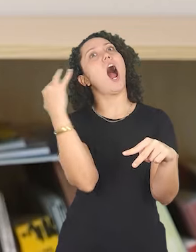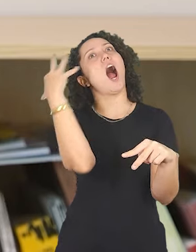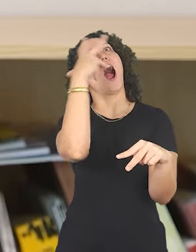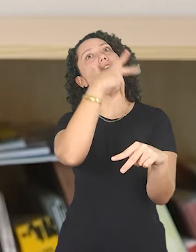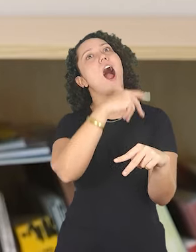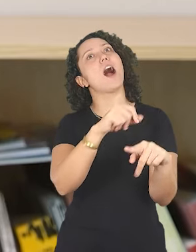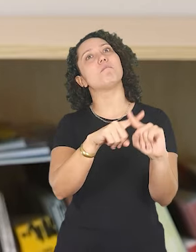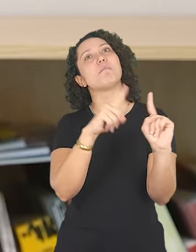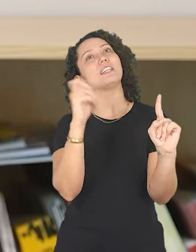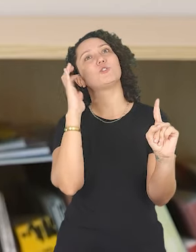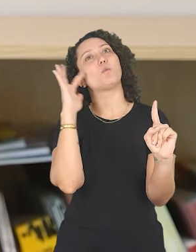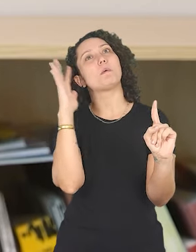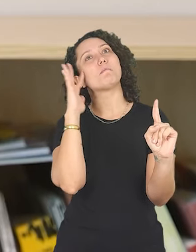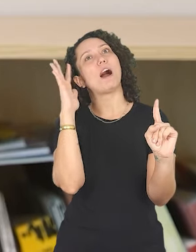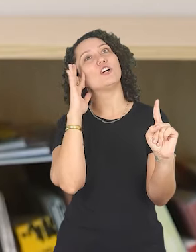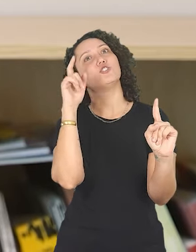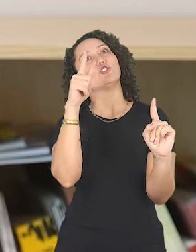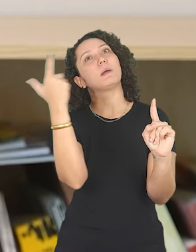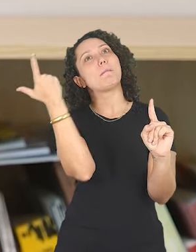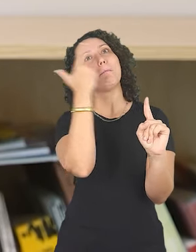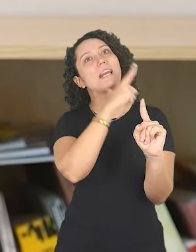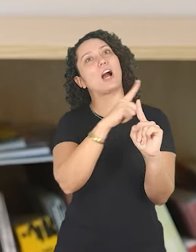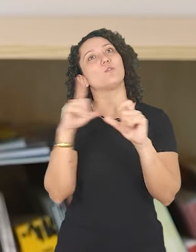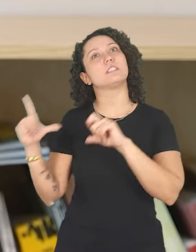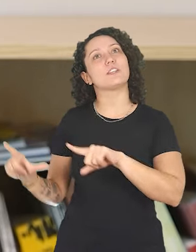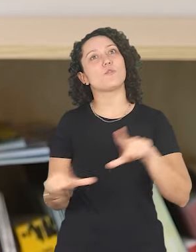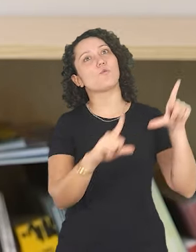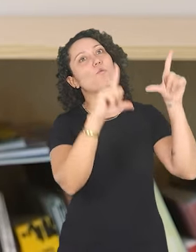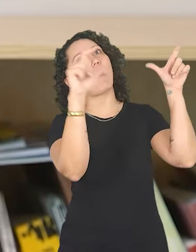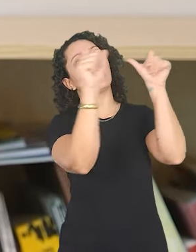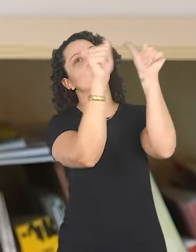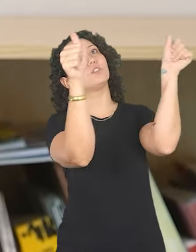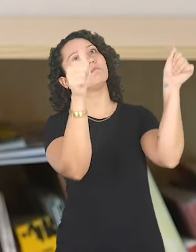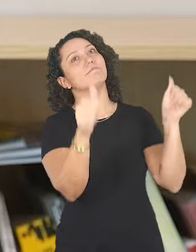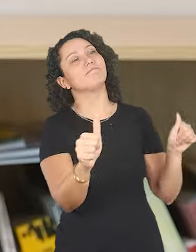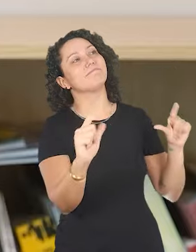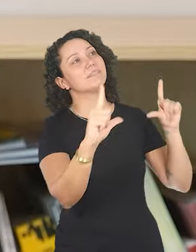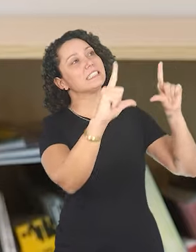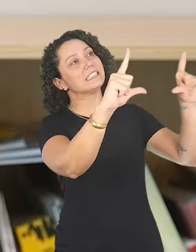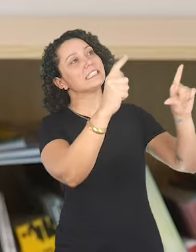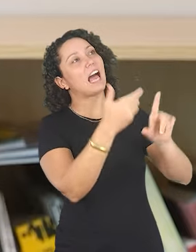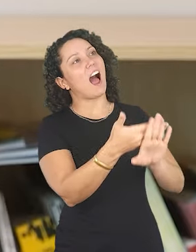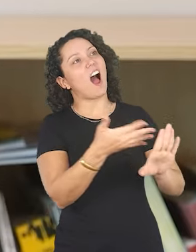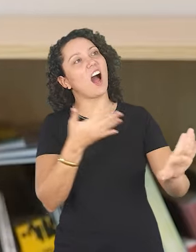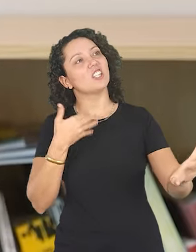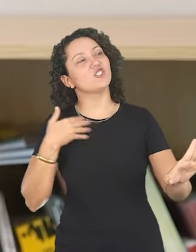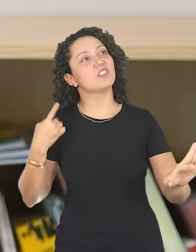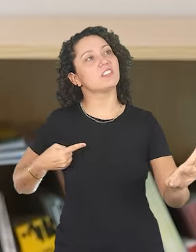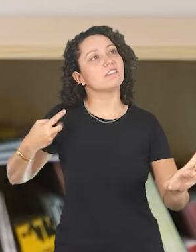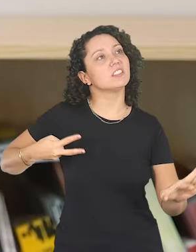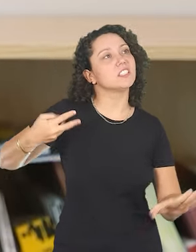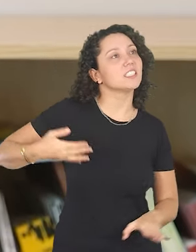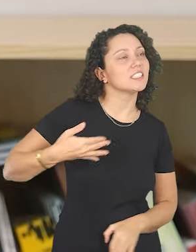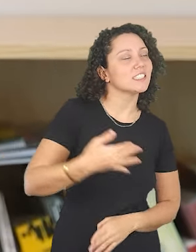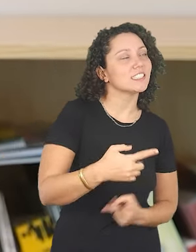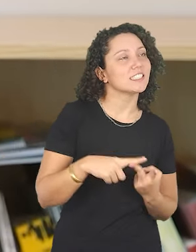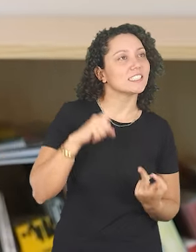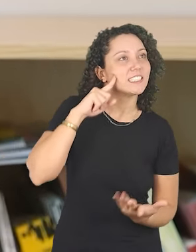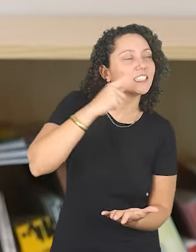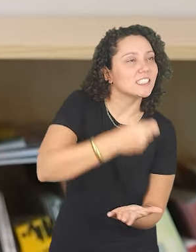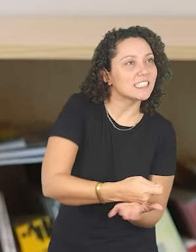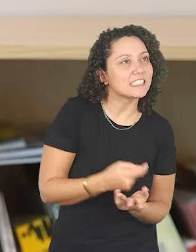tem ideia que para aquele quadro, aquela imagem está naquela parede a quantidade de passos e decisões e pessoas